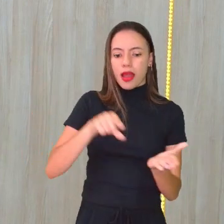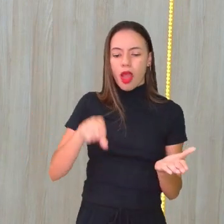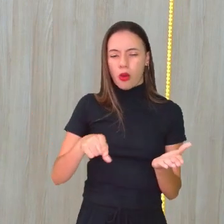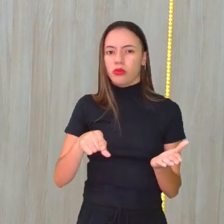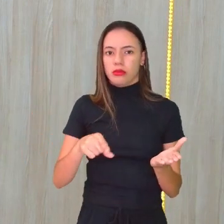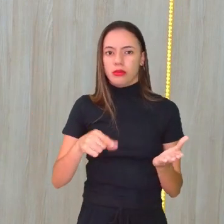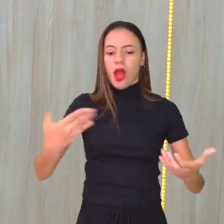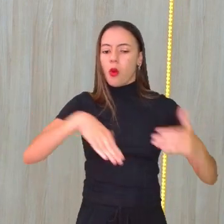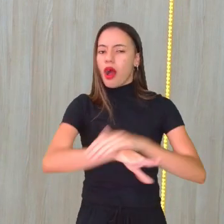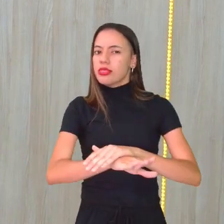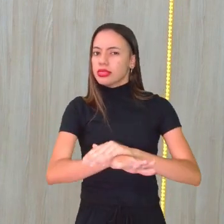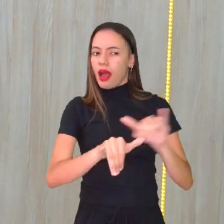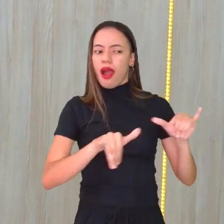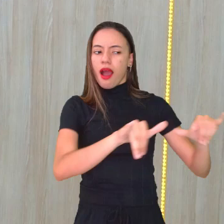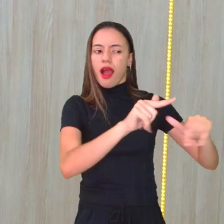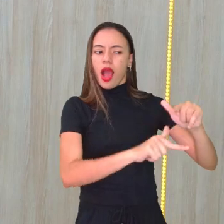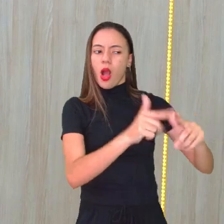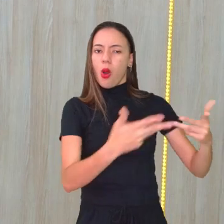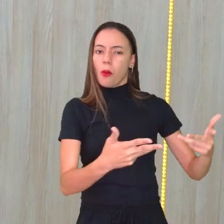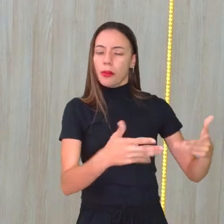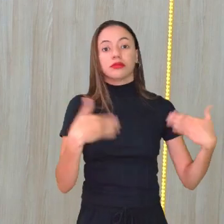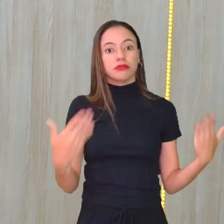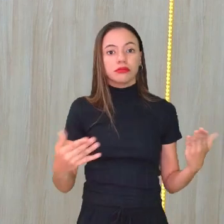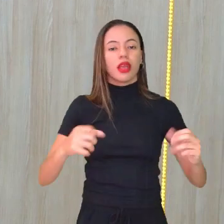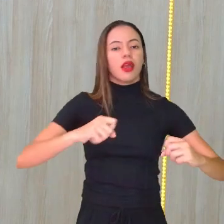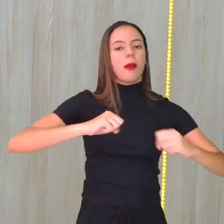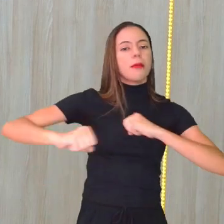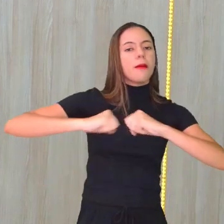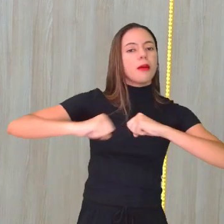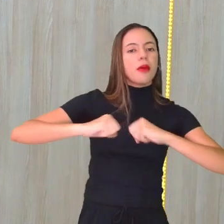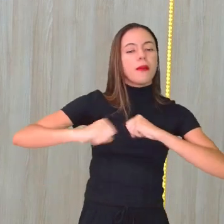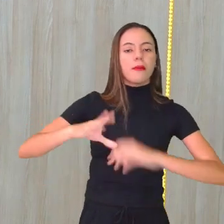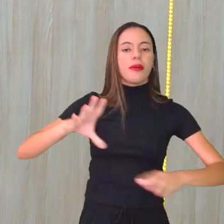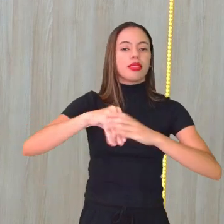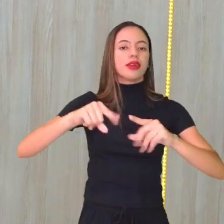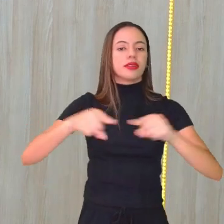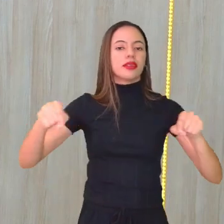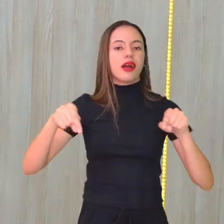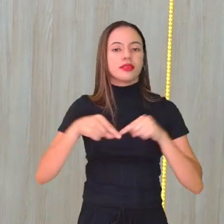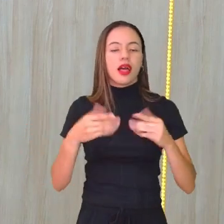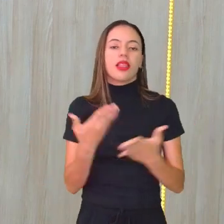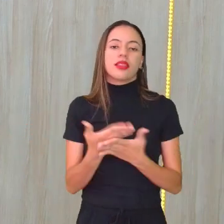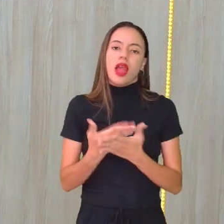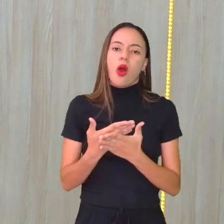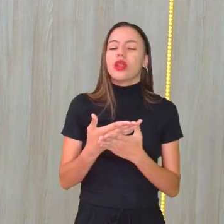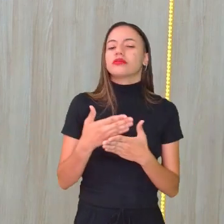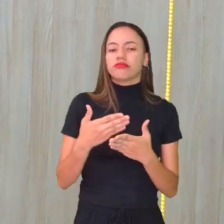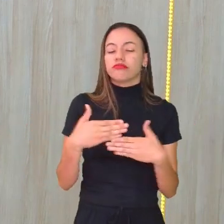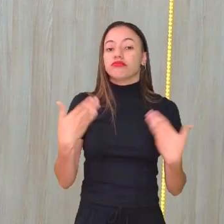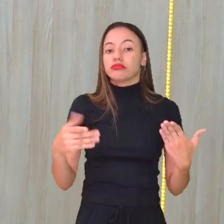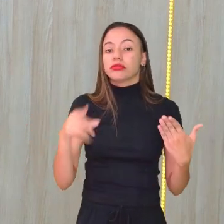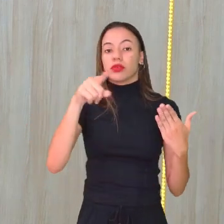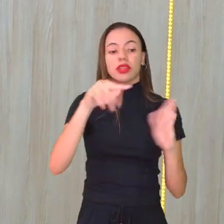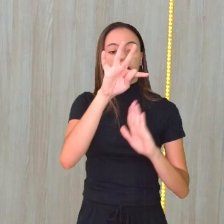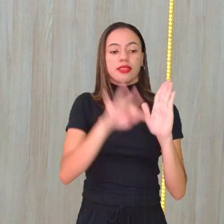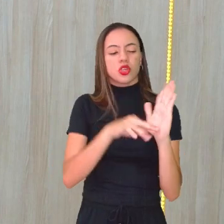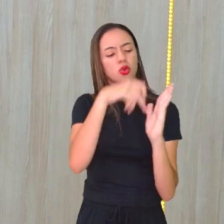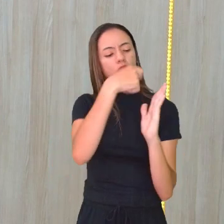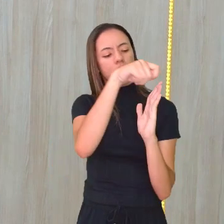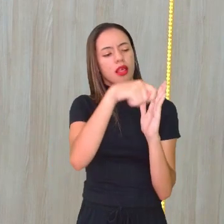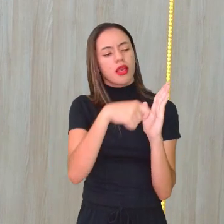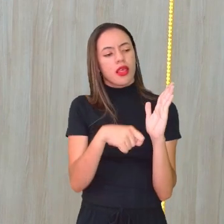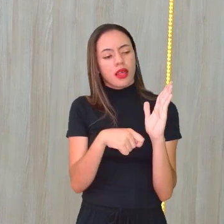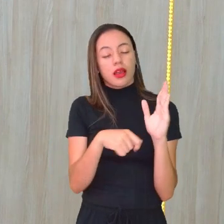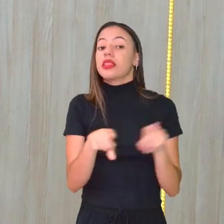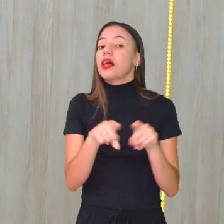Como é que vocês fazem? É esse pequeno debate que vocês devem fazer aí na sala. Chega a conclusão, escreve seu texto. E,